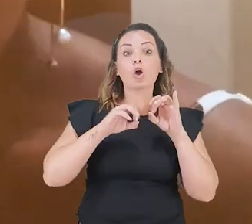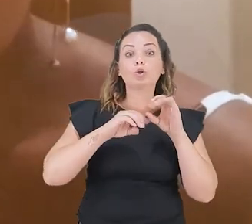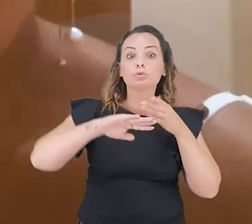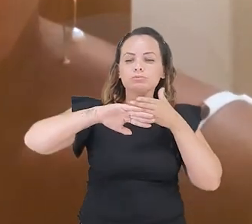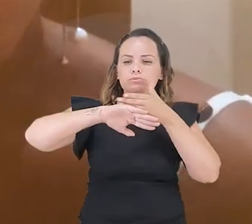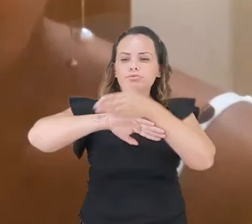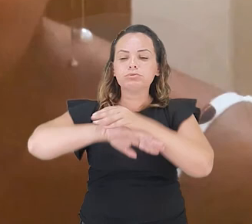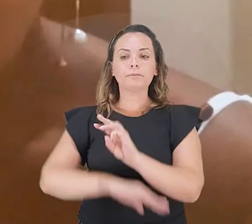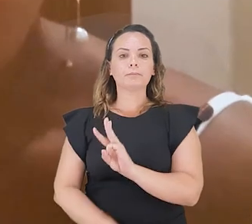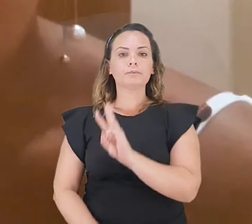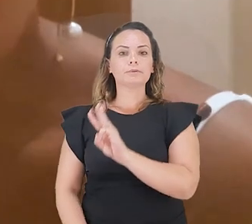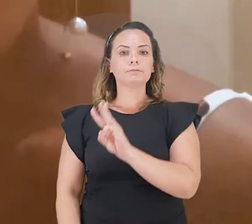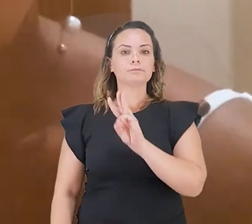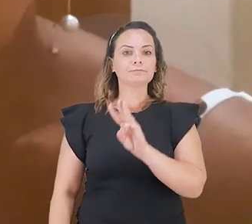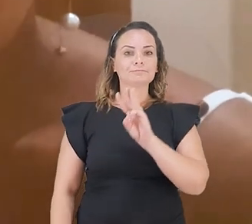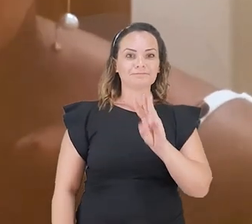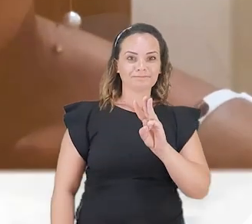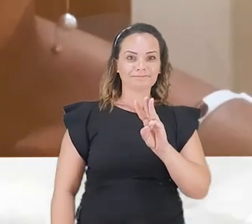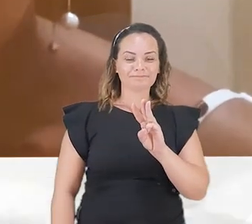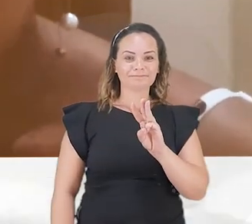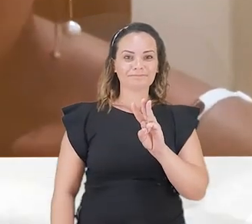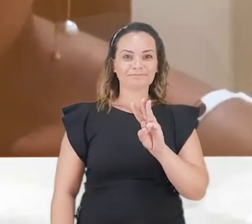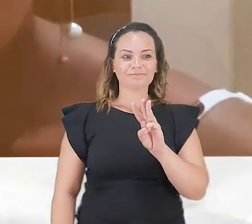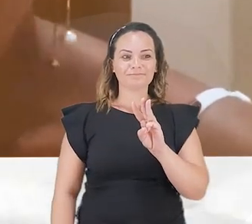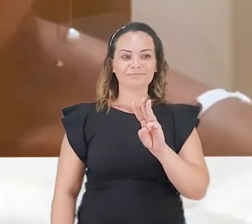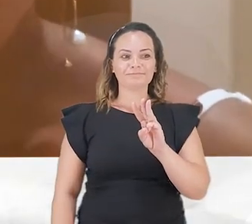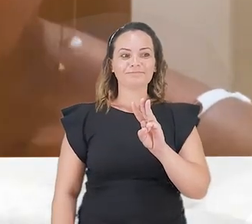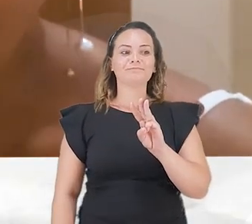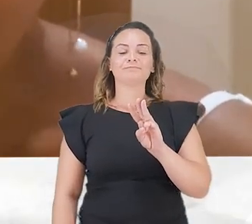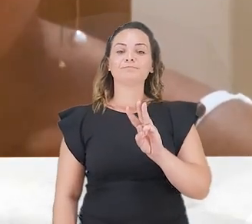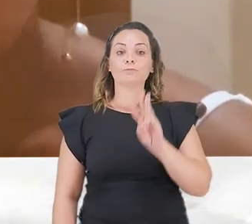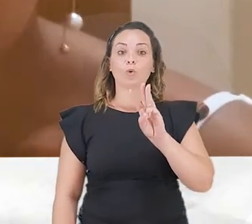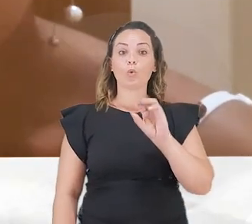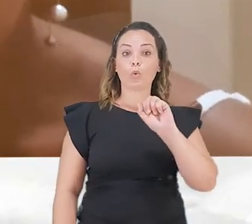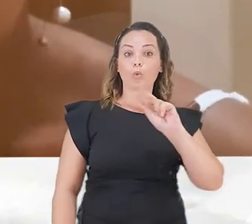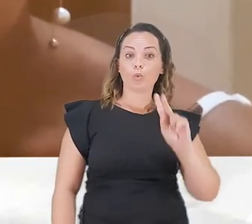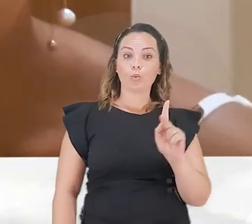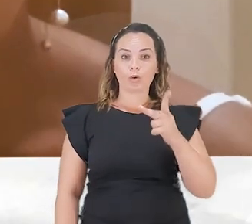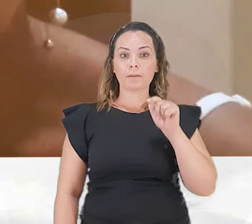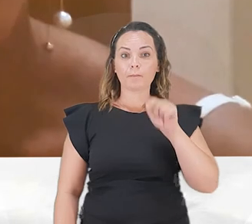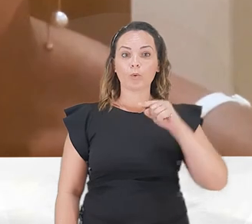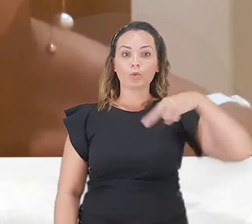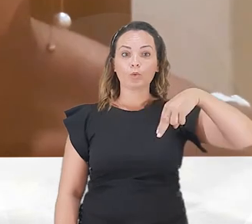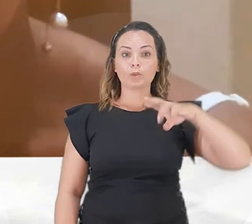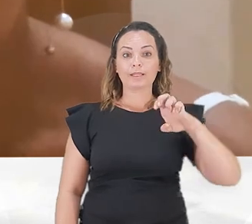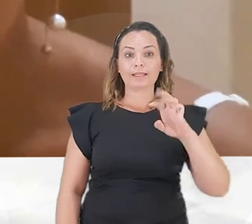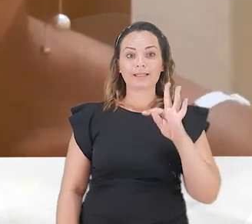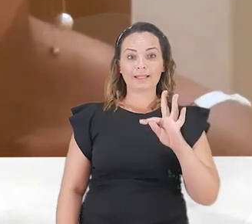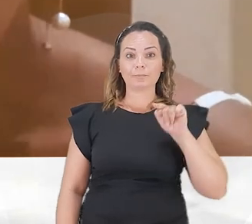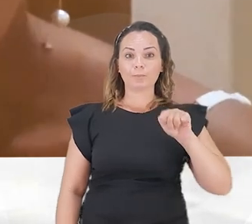que acessem o nosso site, né? O nosso endereço é www.wash.net